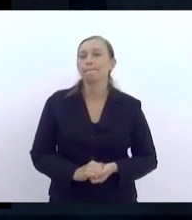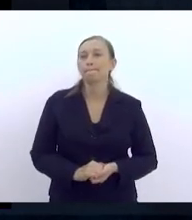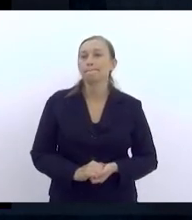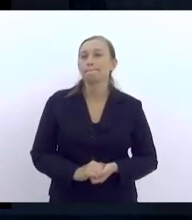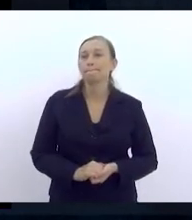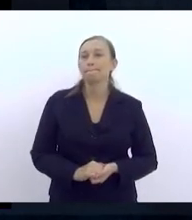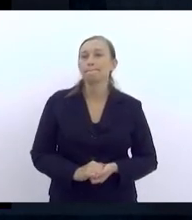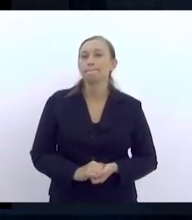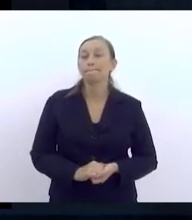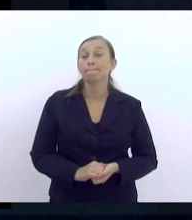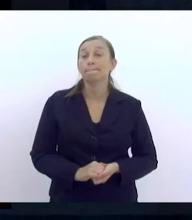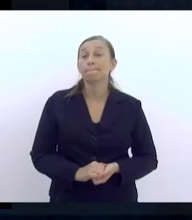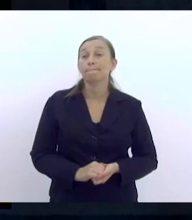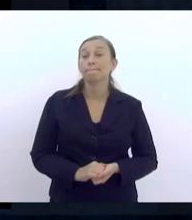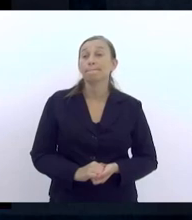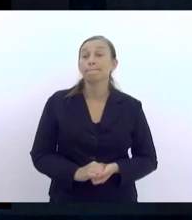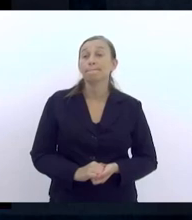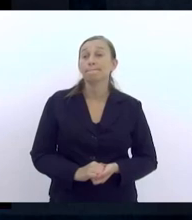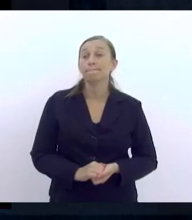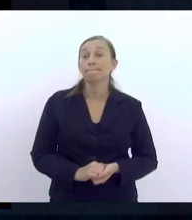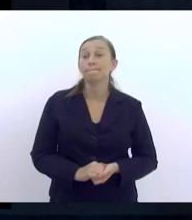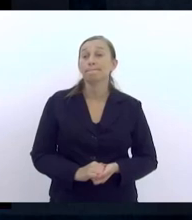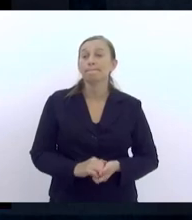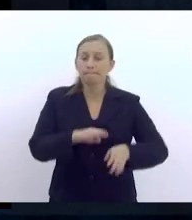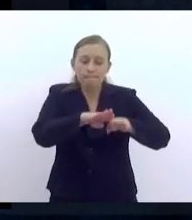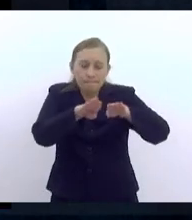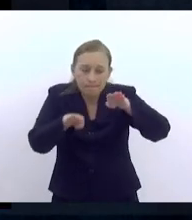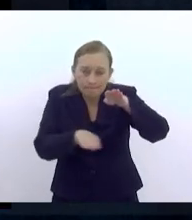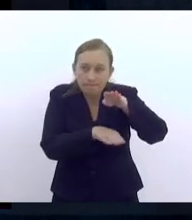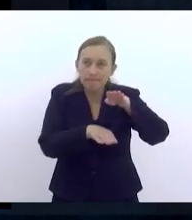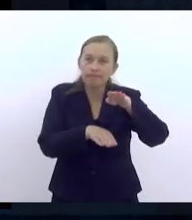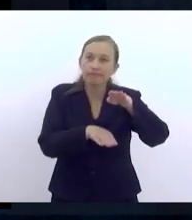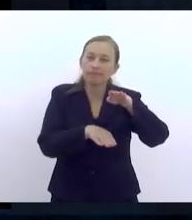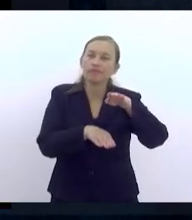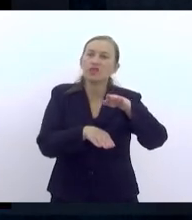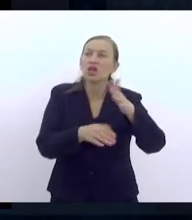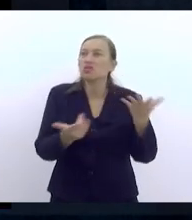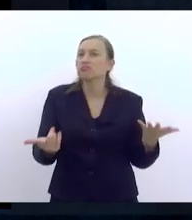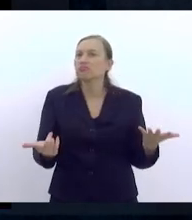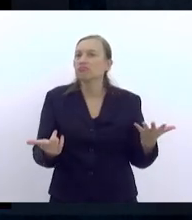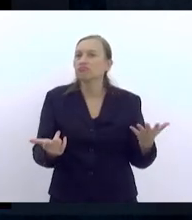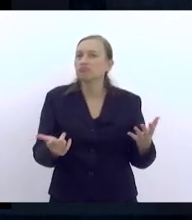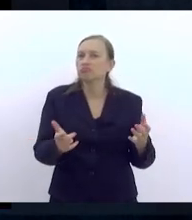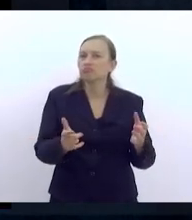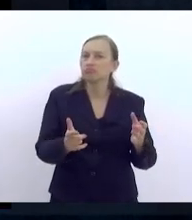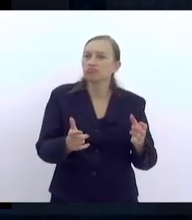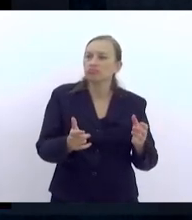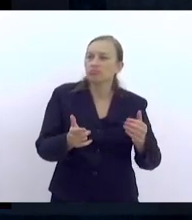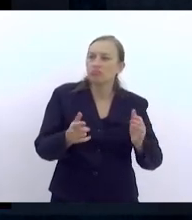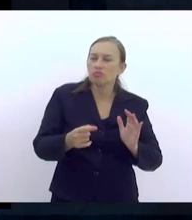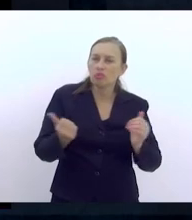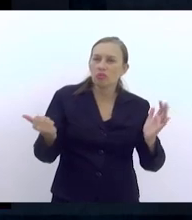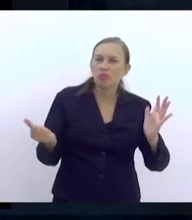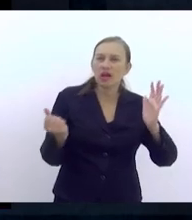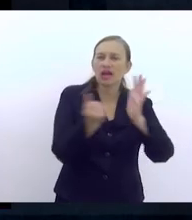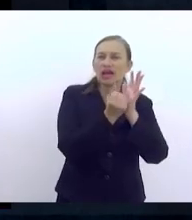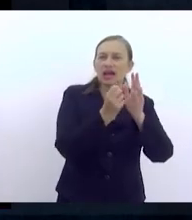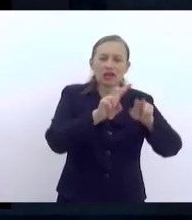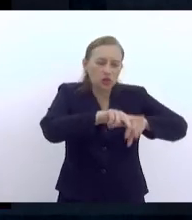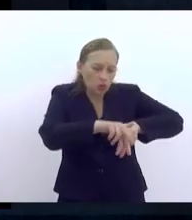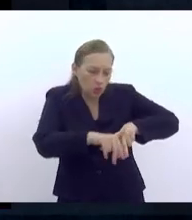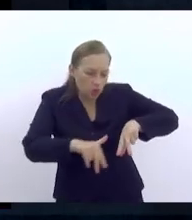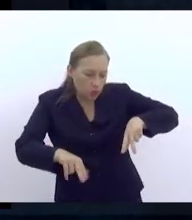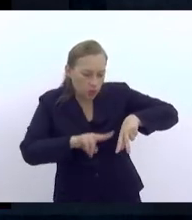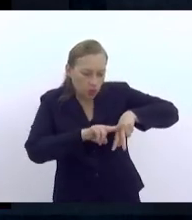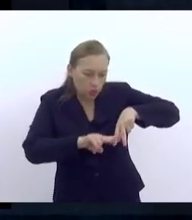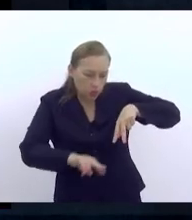Então, essa forma desigual, uma forma demarcada pela questão de gênero, pela questão racial,